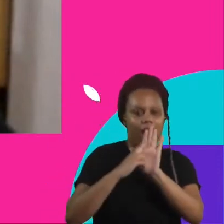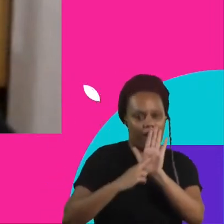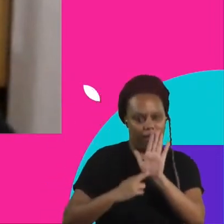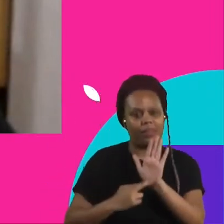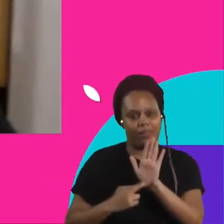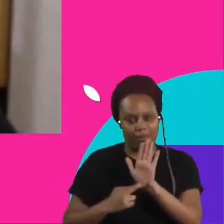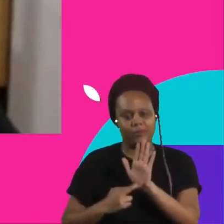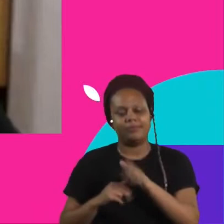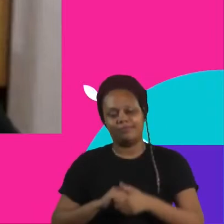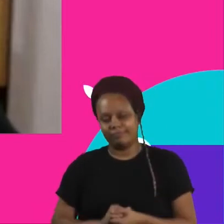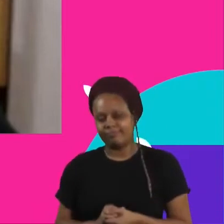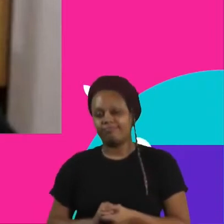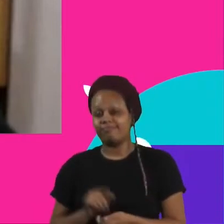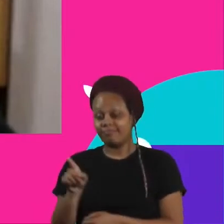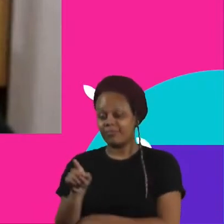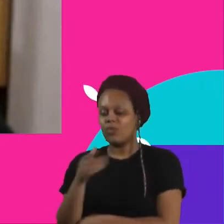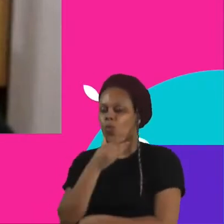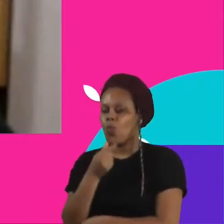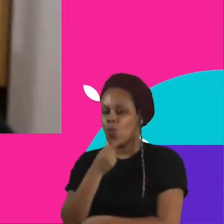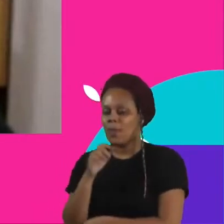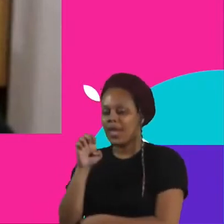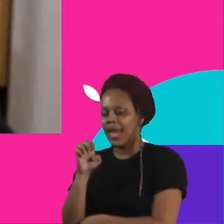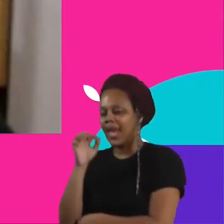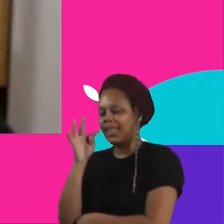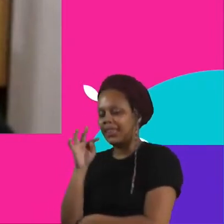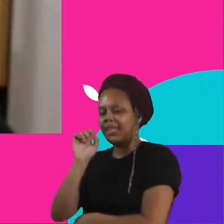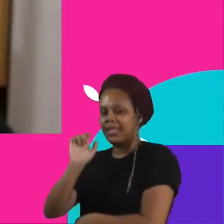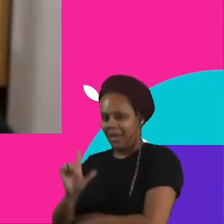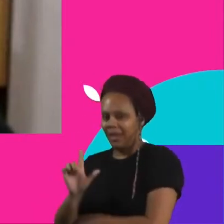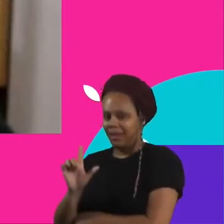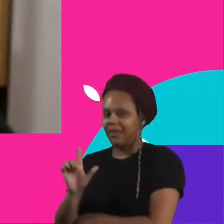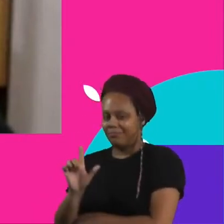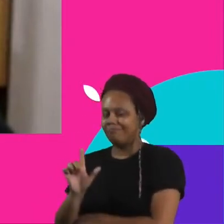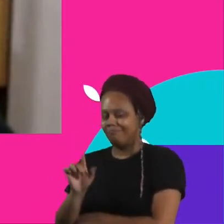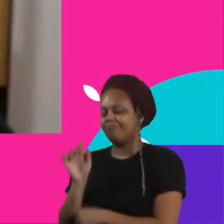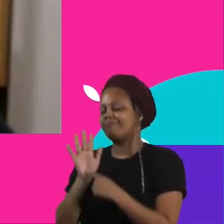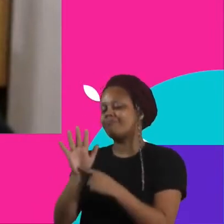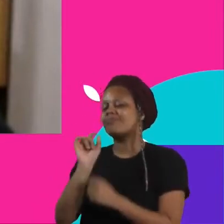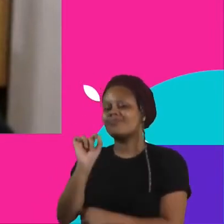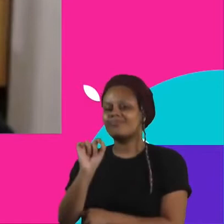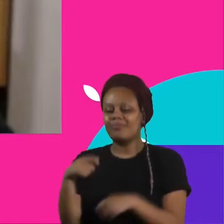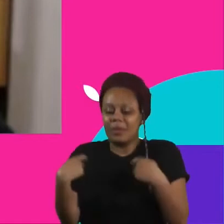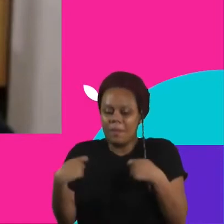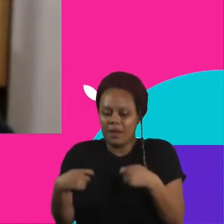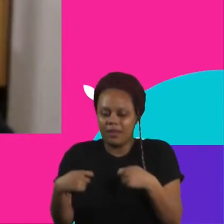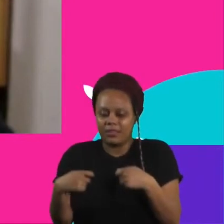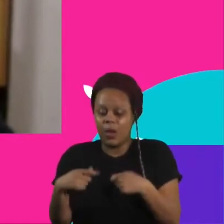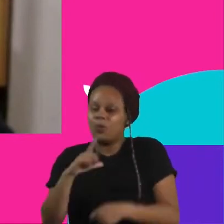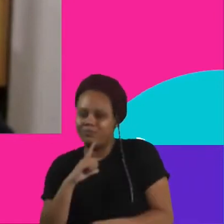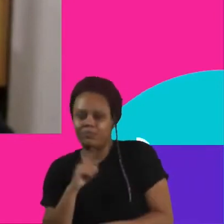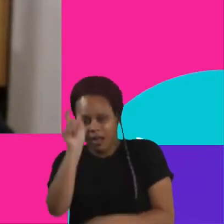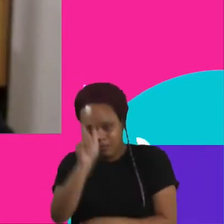Então o homem ETL aí mostra que tem pessoas que realmente são guardiãs